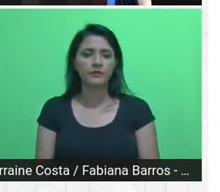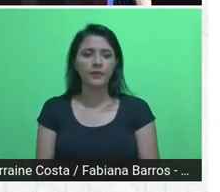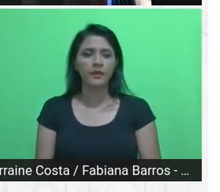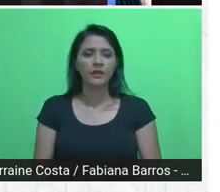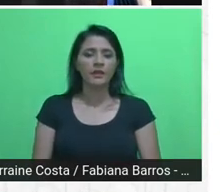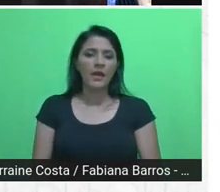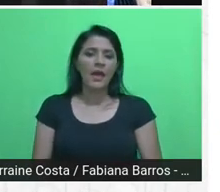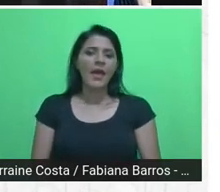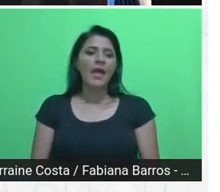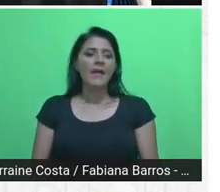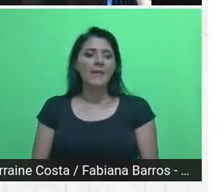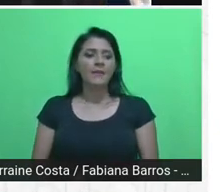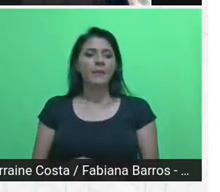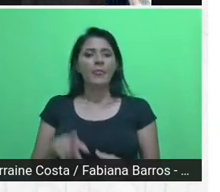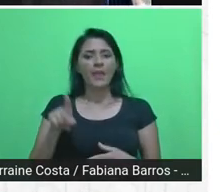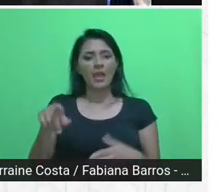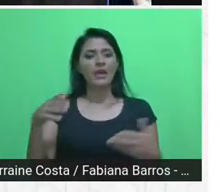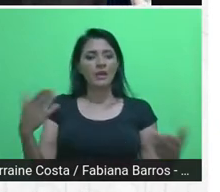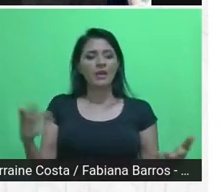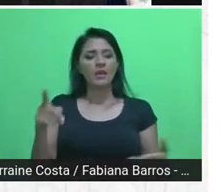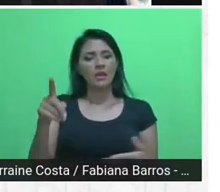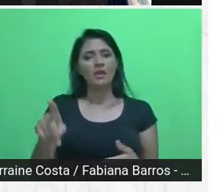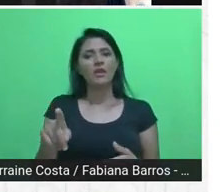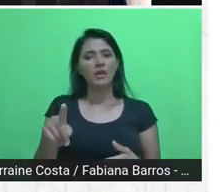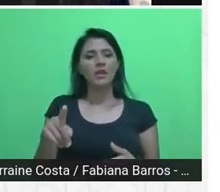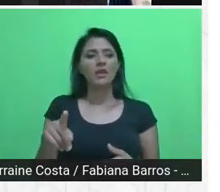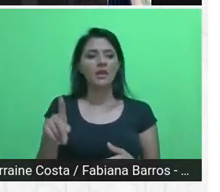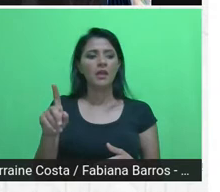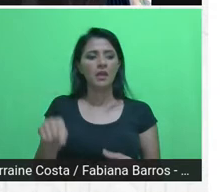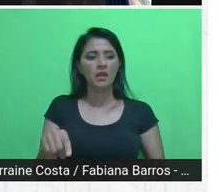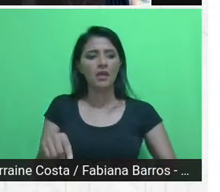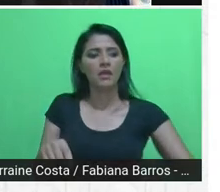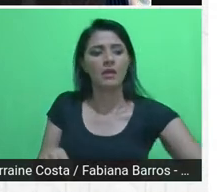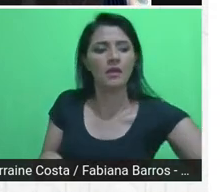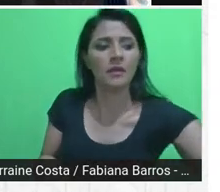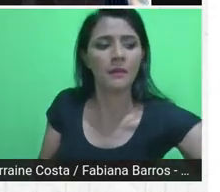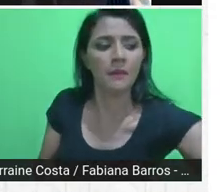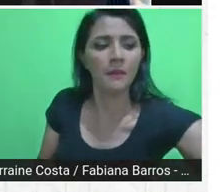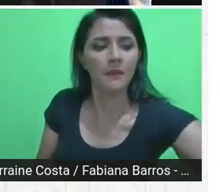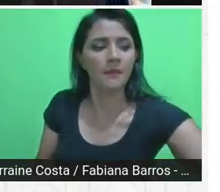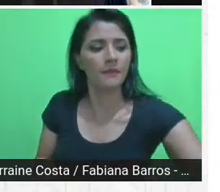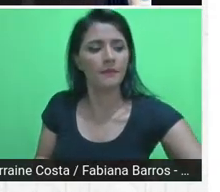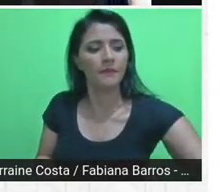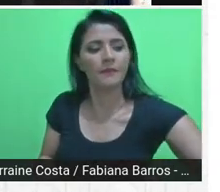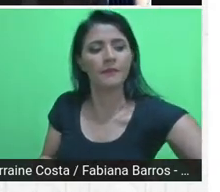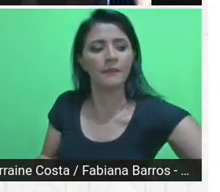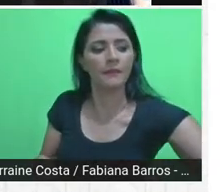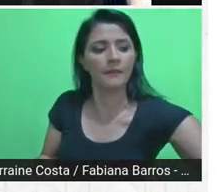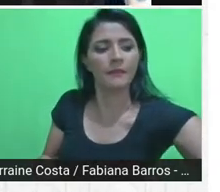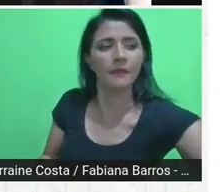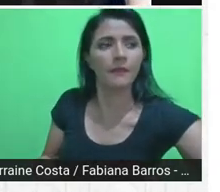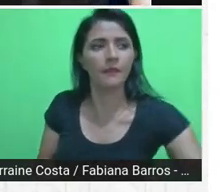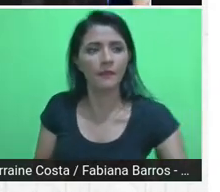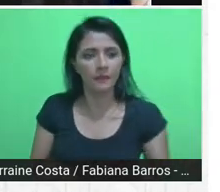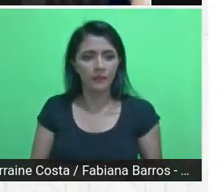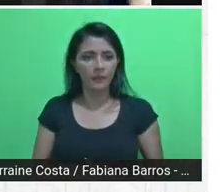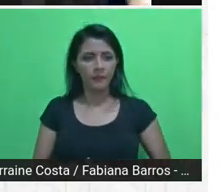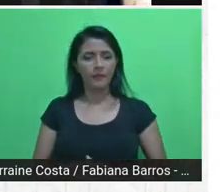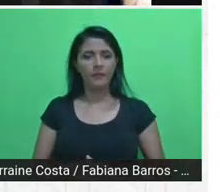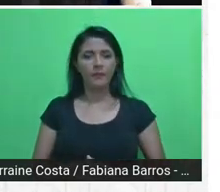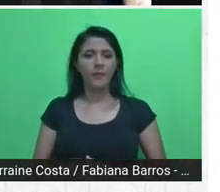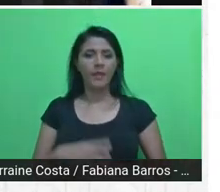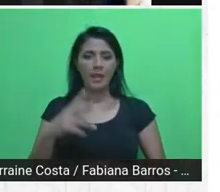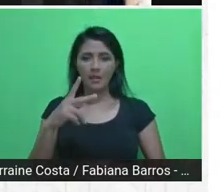aqui a PICAPS, né, e os quatro eixos da PICAPS, que atuam no radar de territórios, que é onde a gente tem